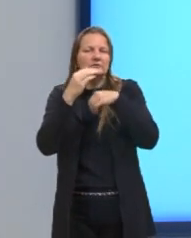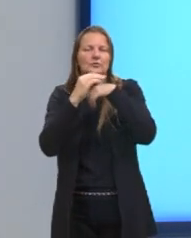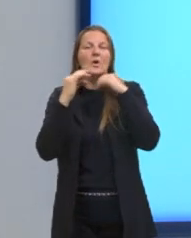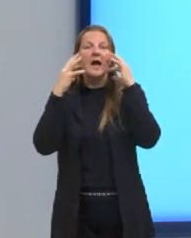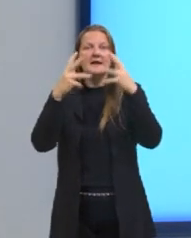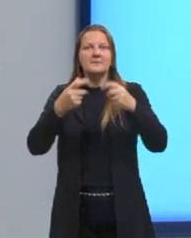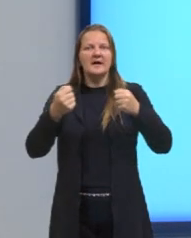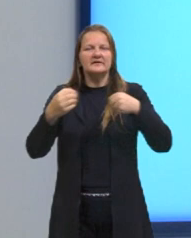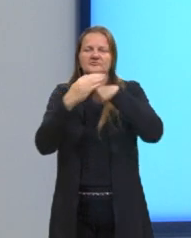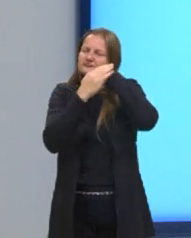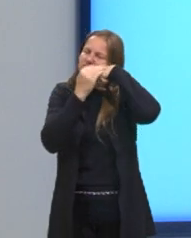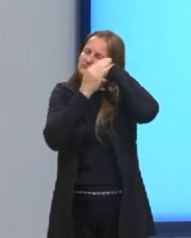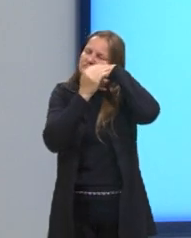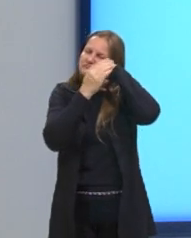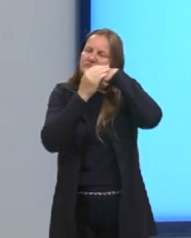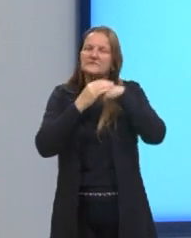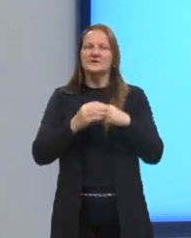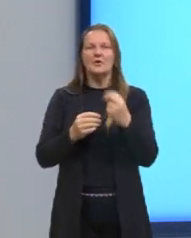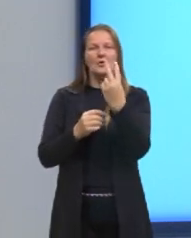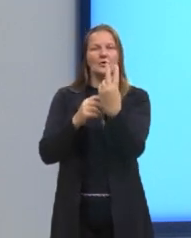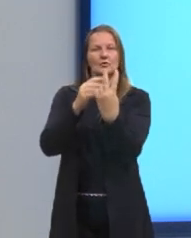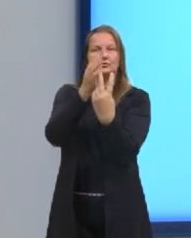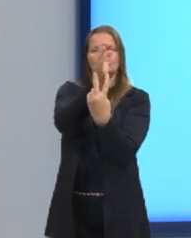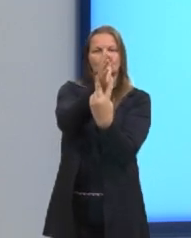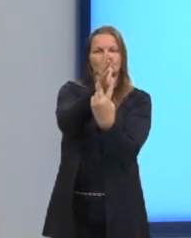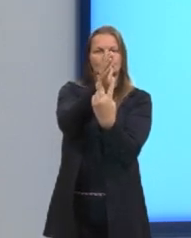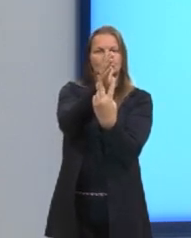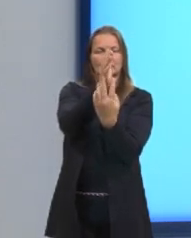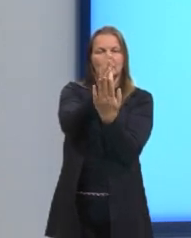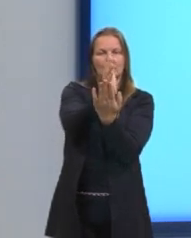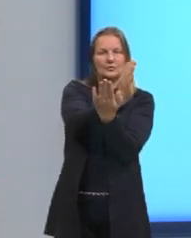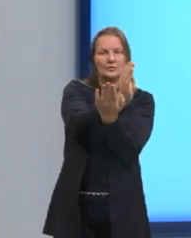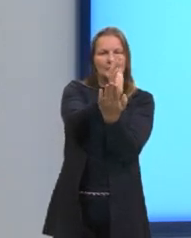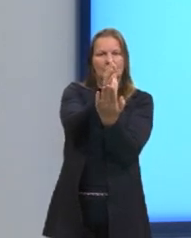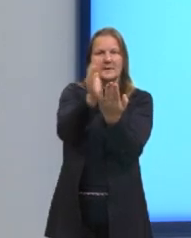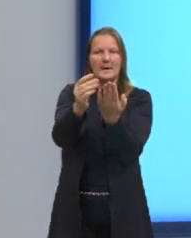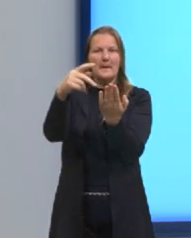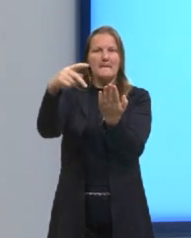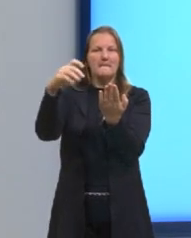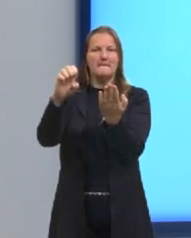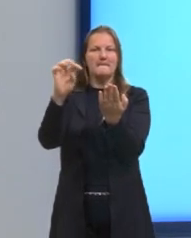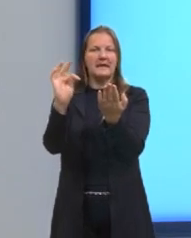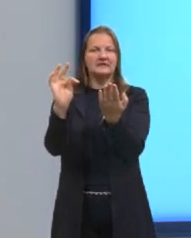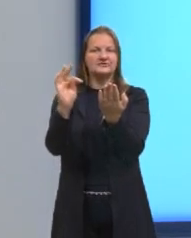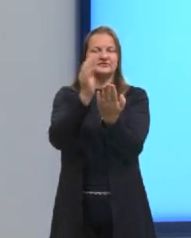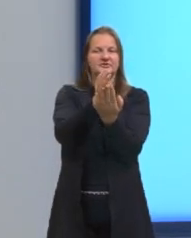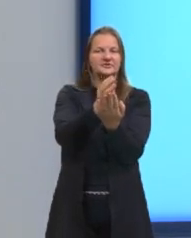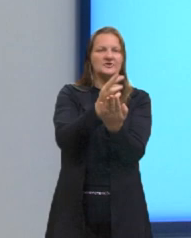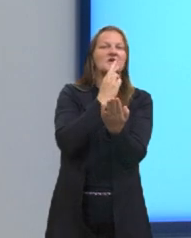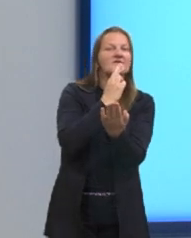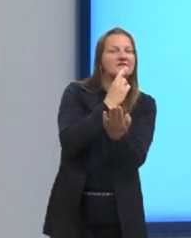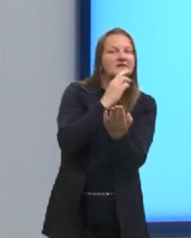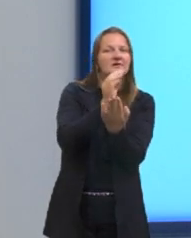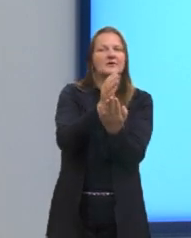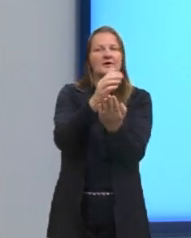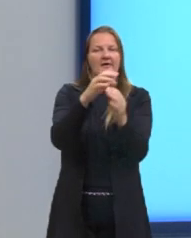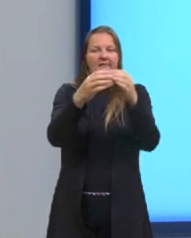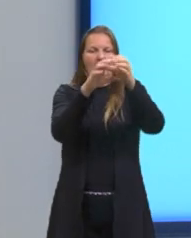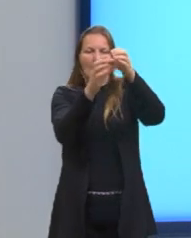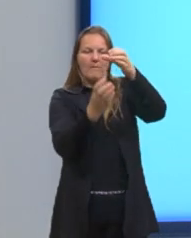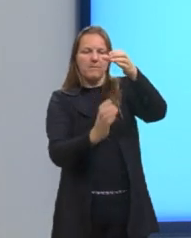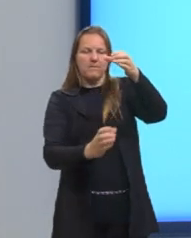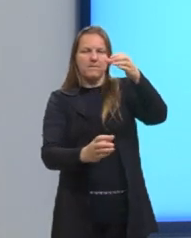esse é descartável. Esse não. Nós temos dois significados diferentes para a palavra pet.